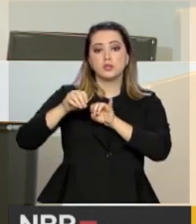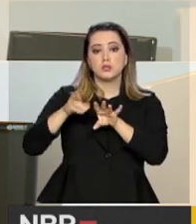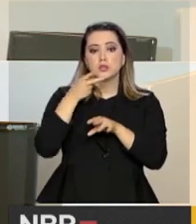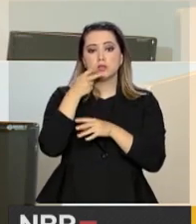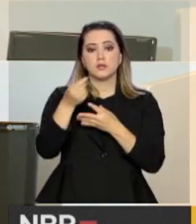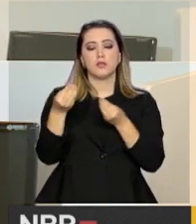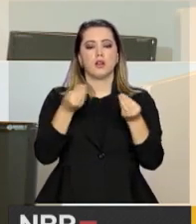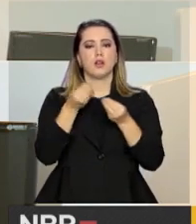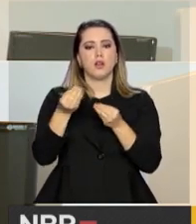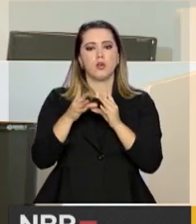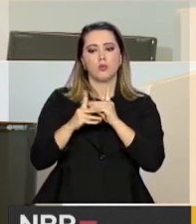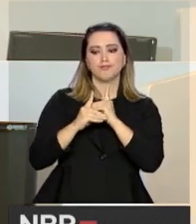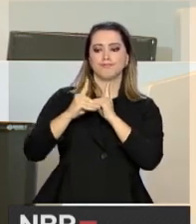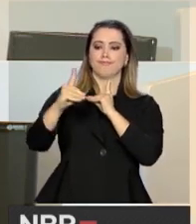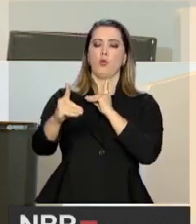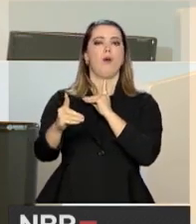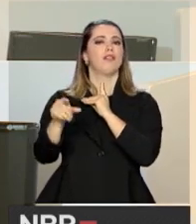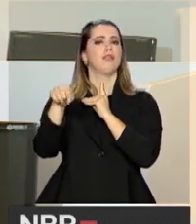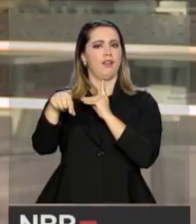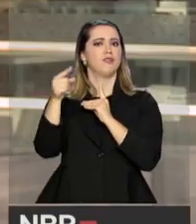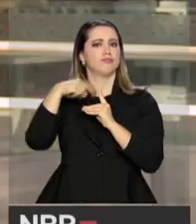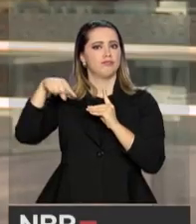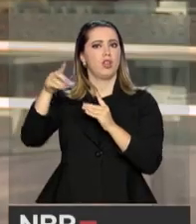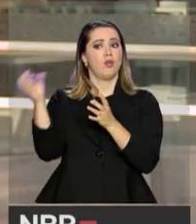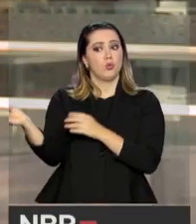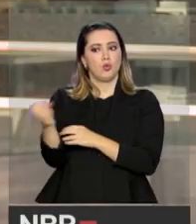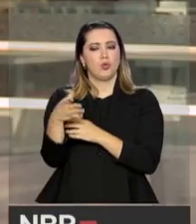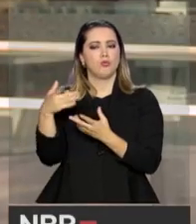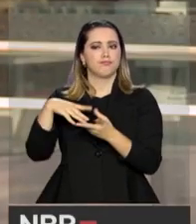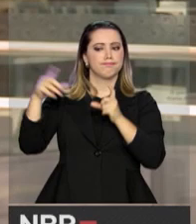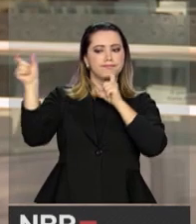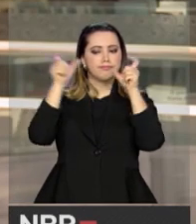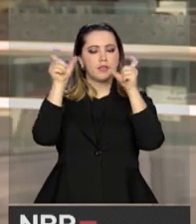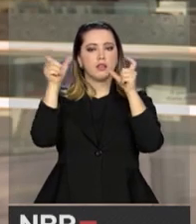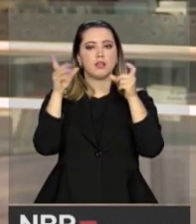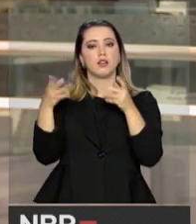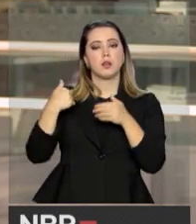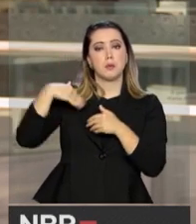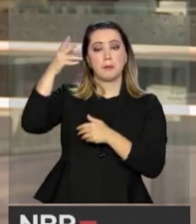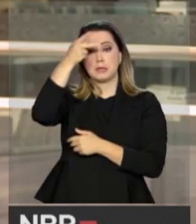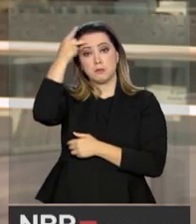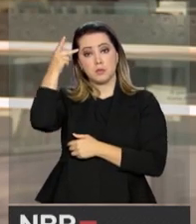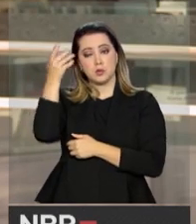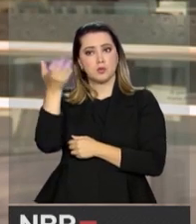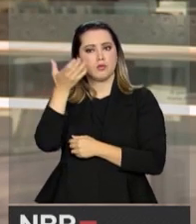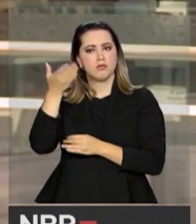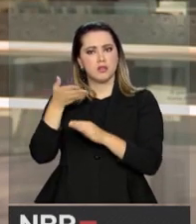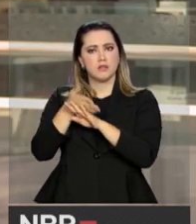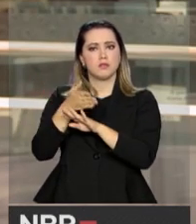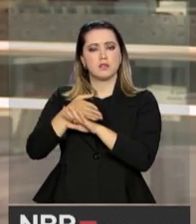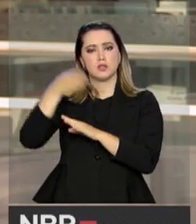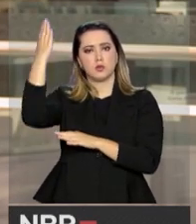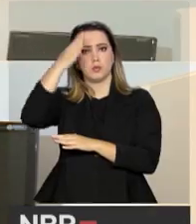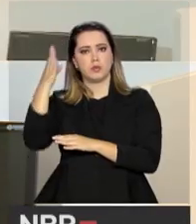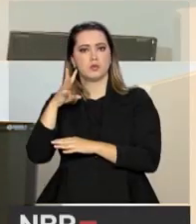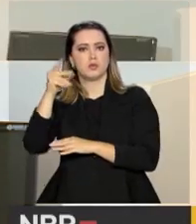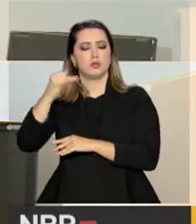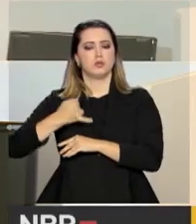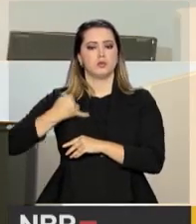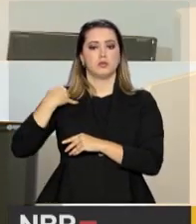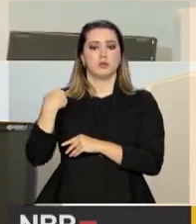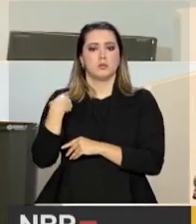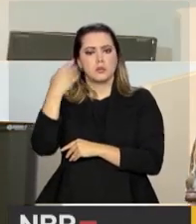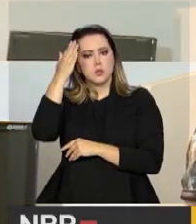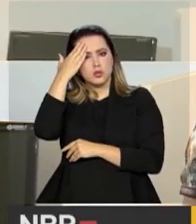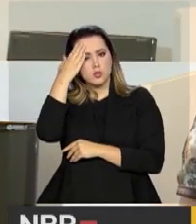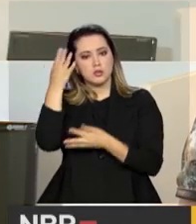levar em consideração o ensino à distância. Uma modalidade que tem atraído cada vez mais pessoas de todo o Brasil, de todas as idades. E para a gente ter